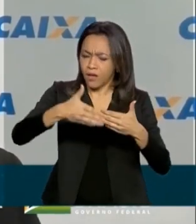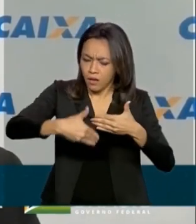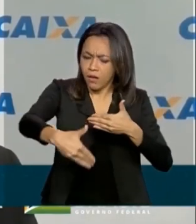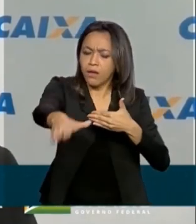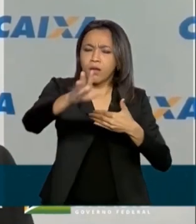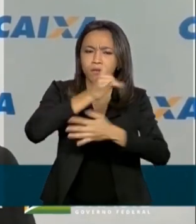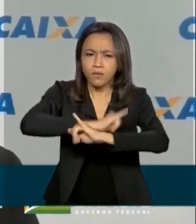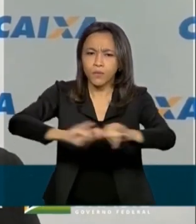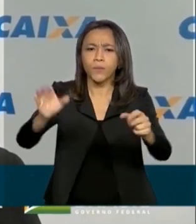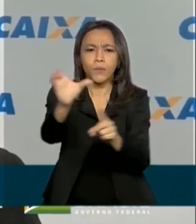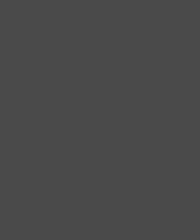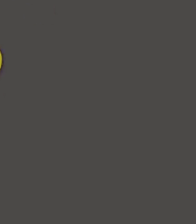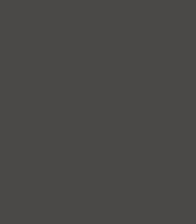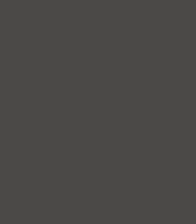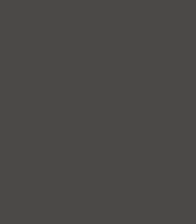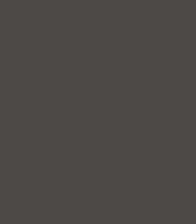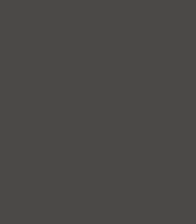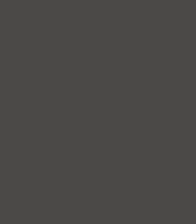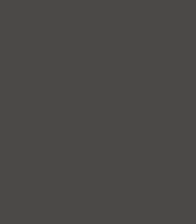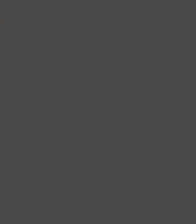Ministério da Cidadania.